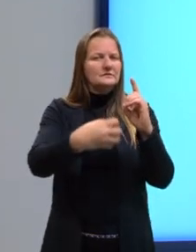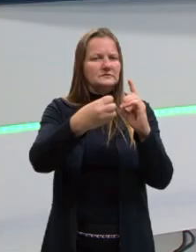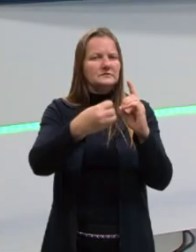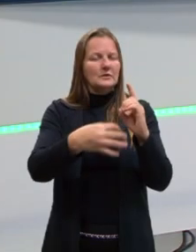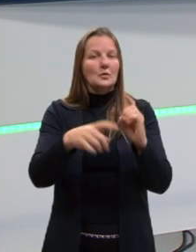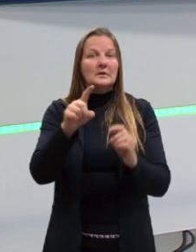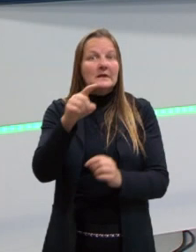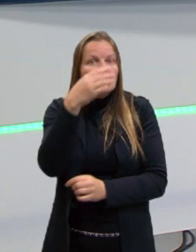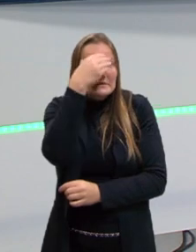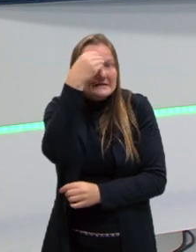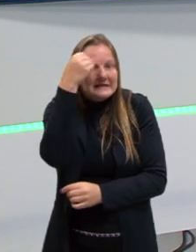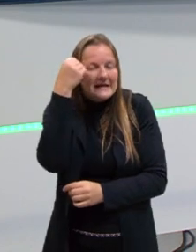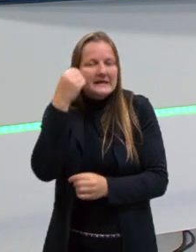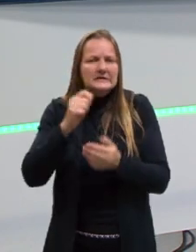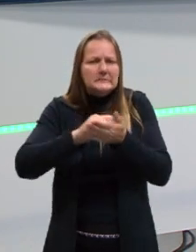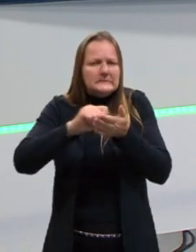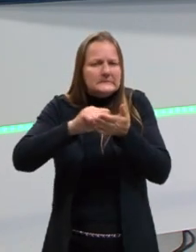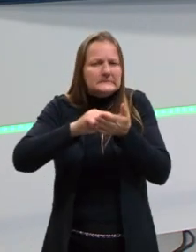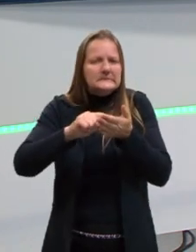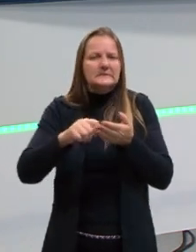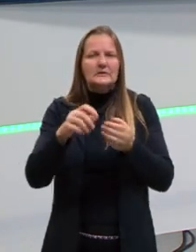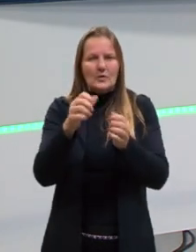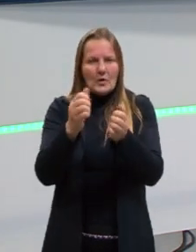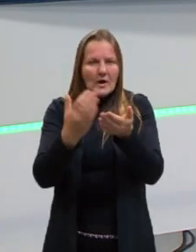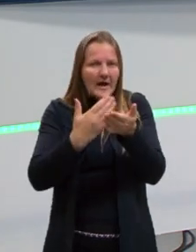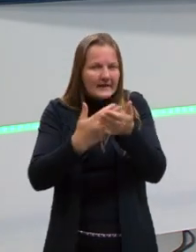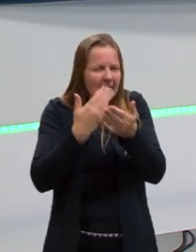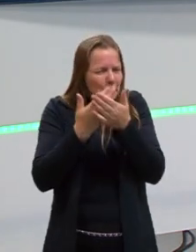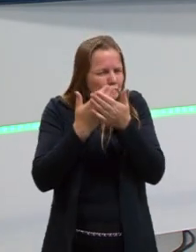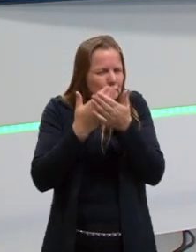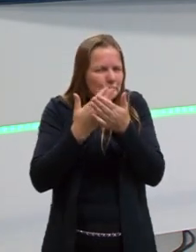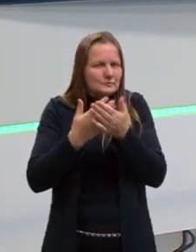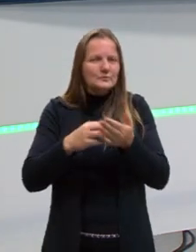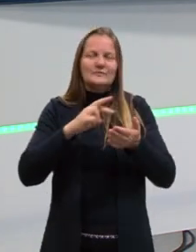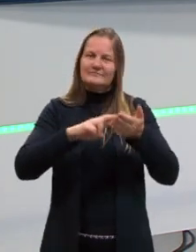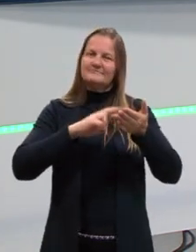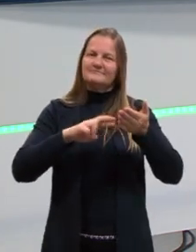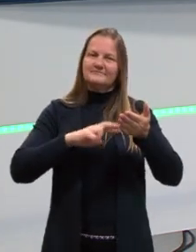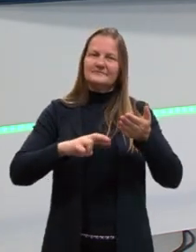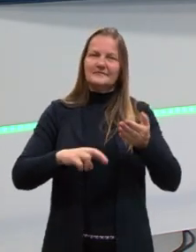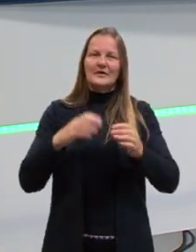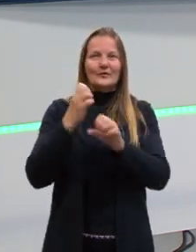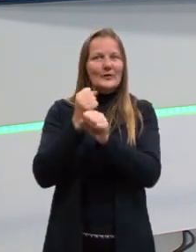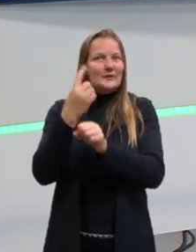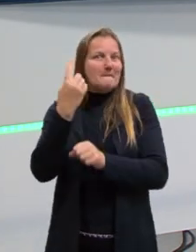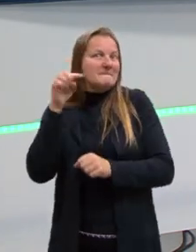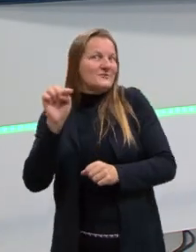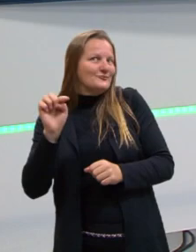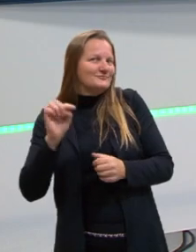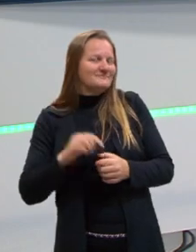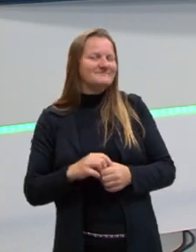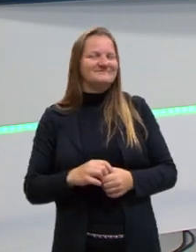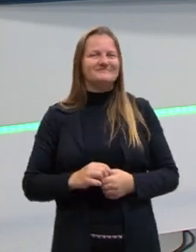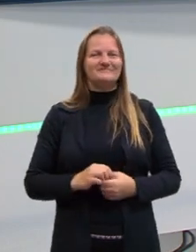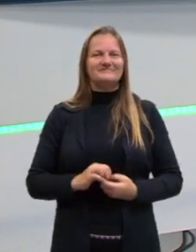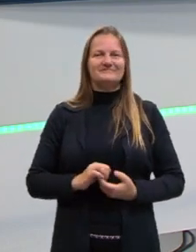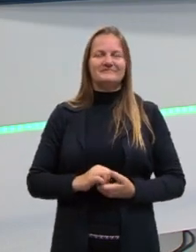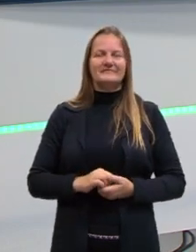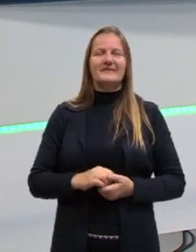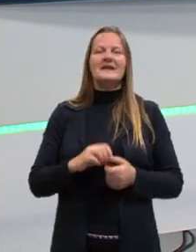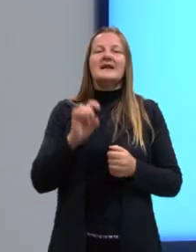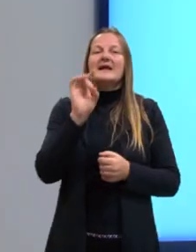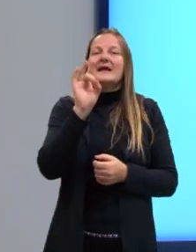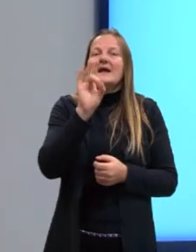esquecer, para a gente deixar anotadinho no nosso caderno de estudo, de redação, nota mil do Enem. Cada